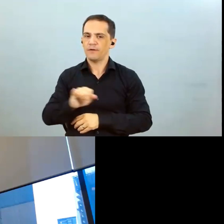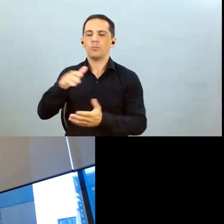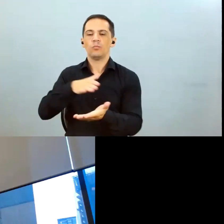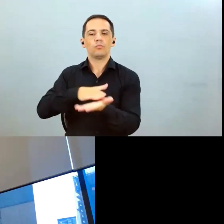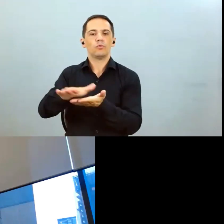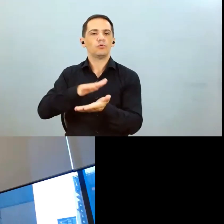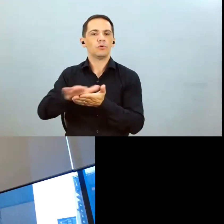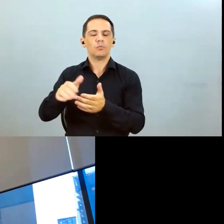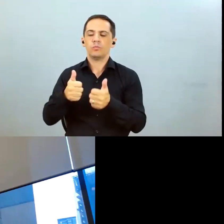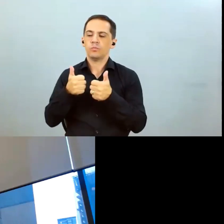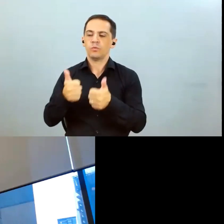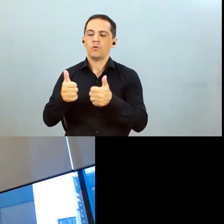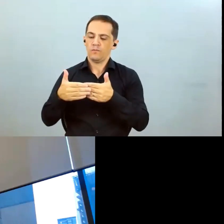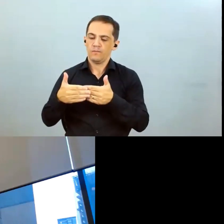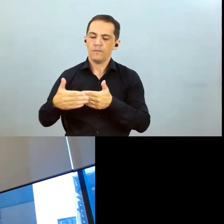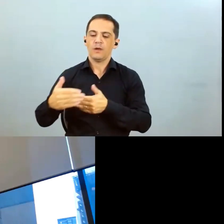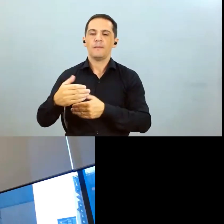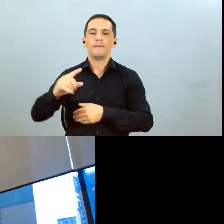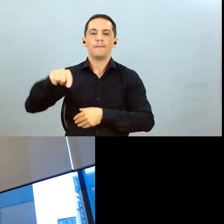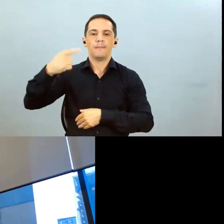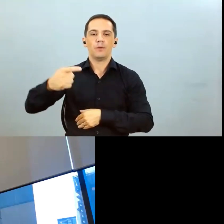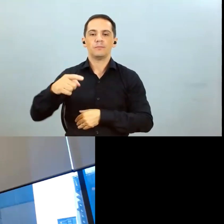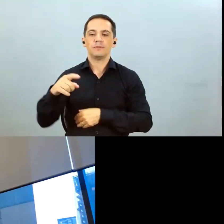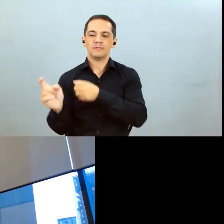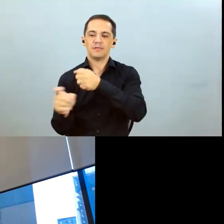próxima safra mesmo sendo um ano de EUNIN